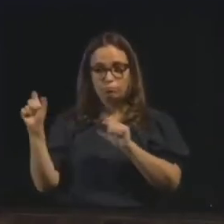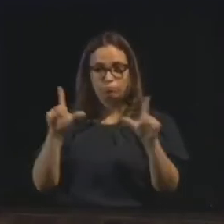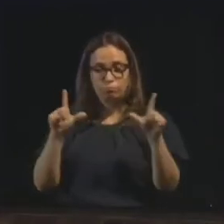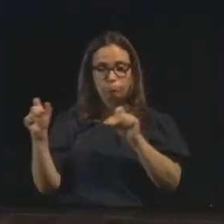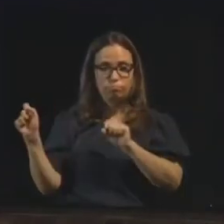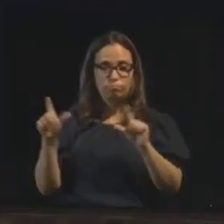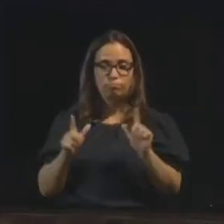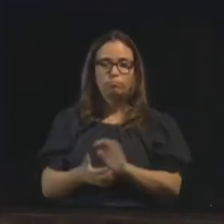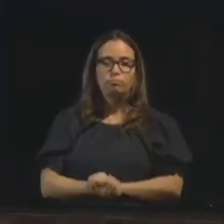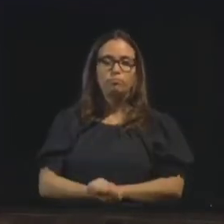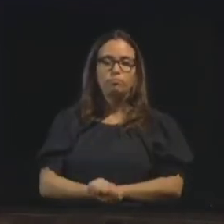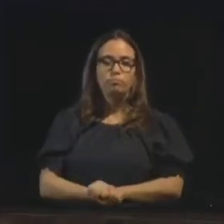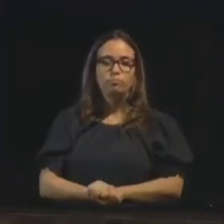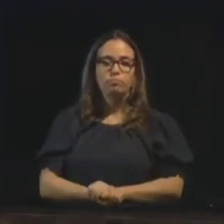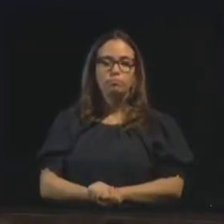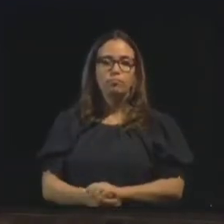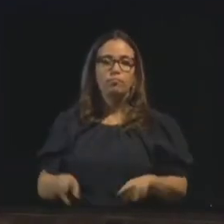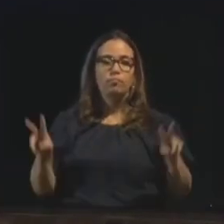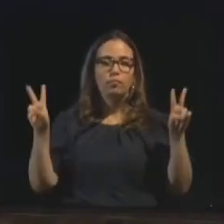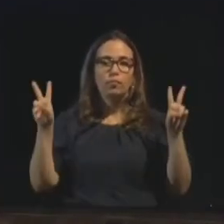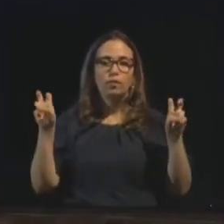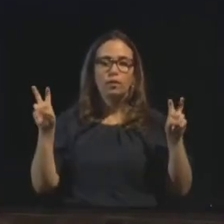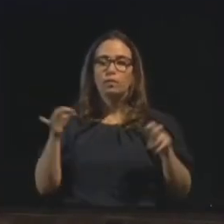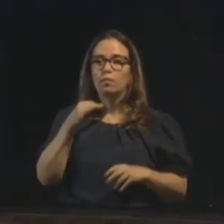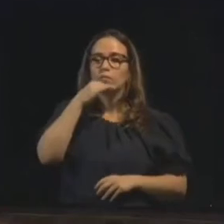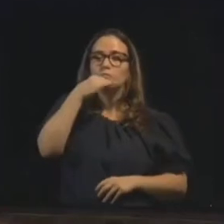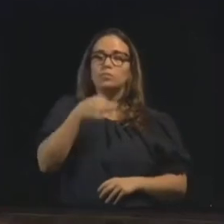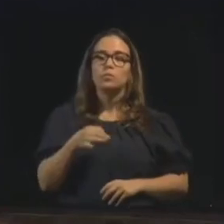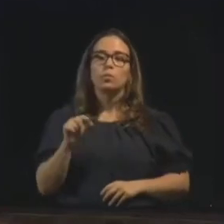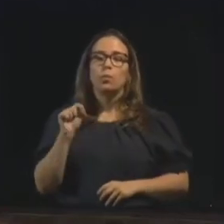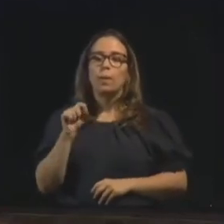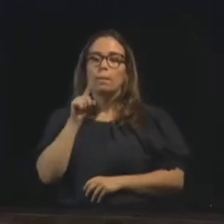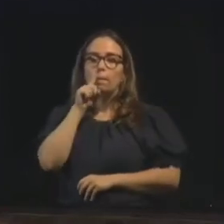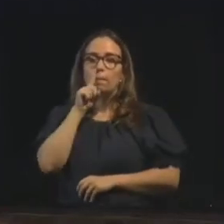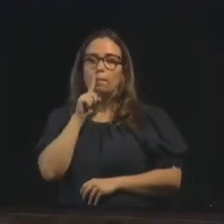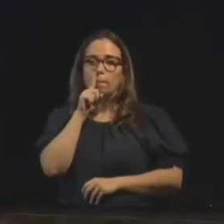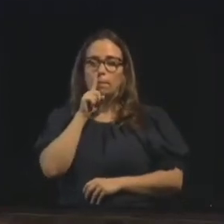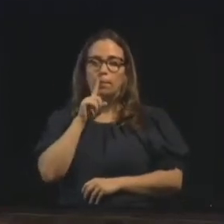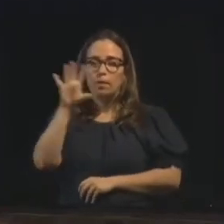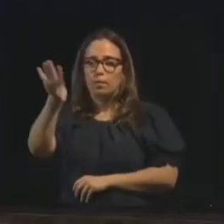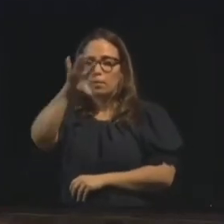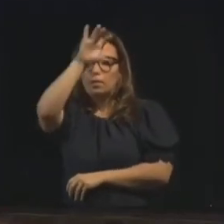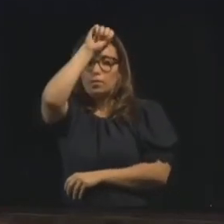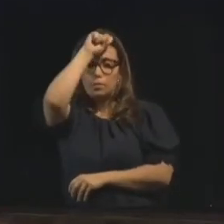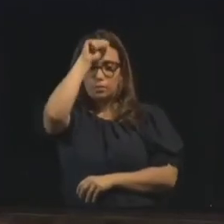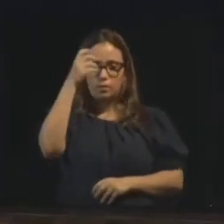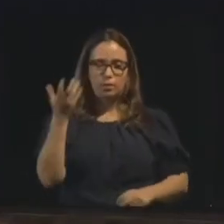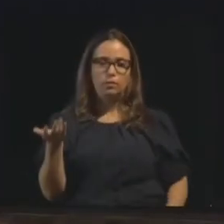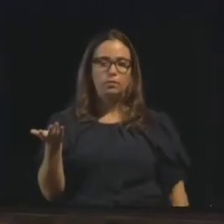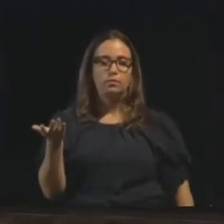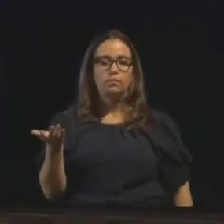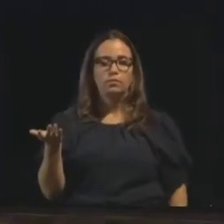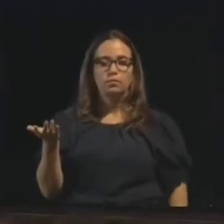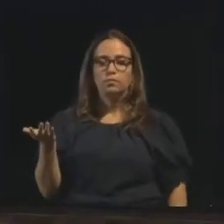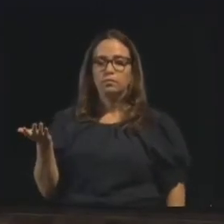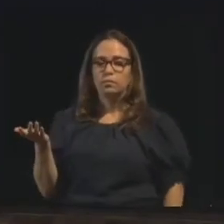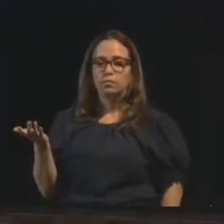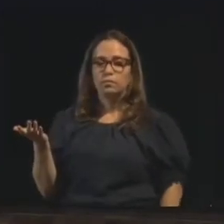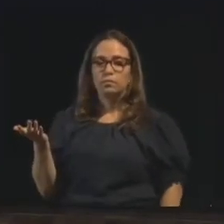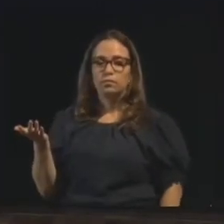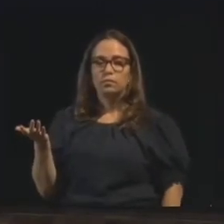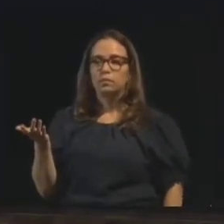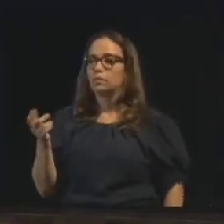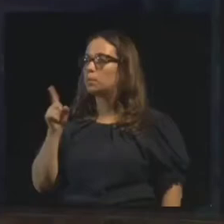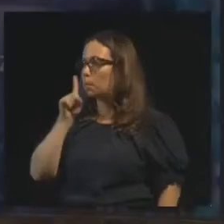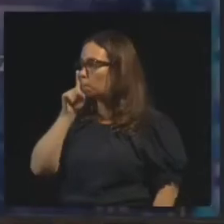certo. Bom, o tema que nos foi sugerido é falar sobre os perigos da mediunidade, ou sobre a mediunidade e os